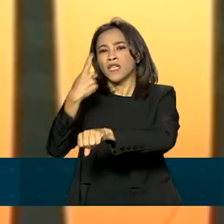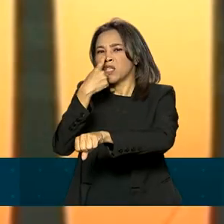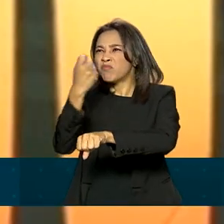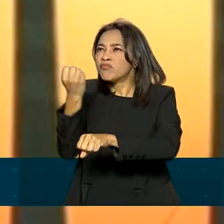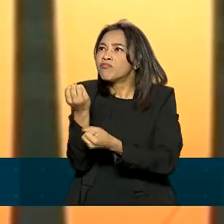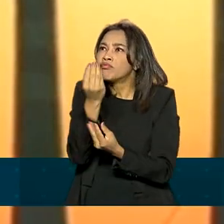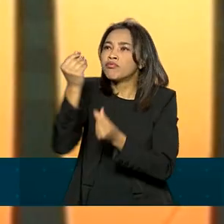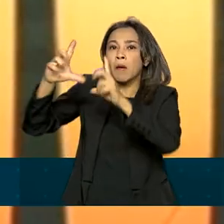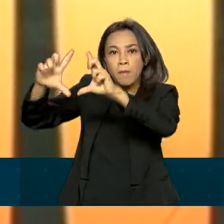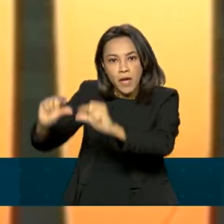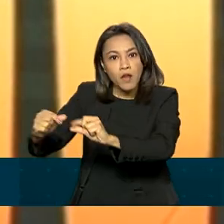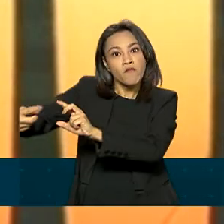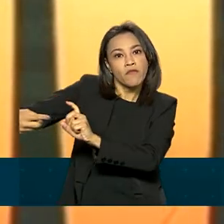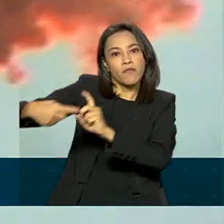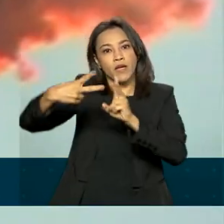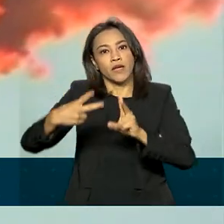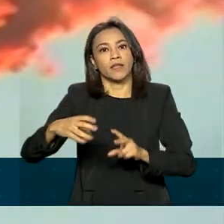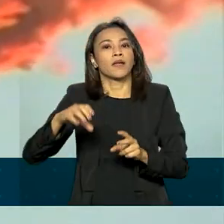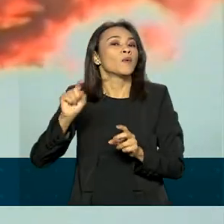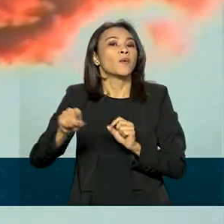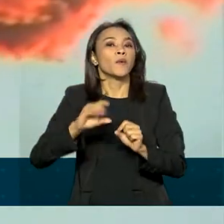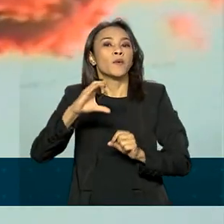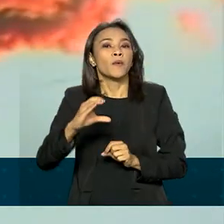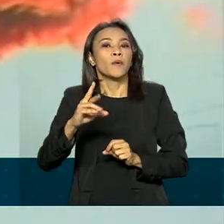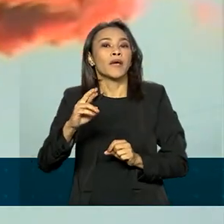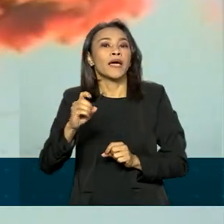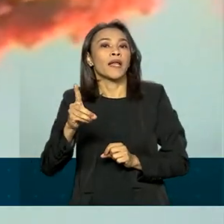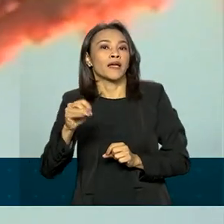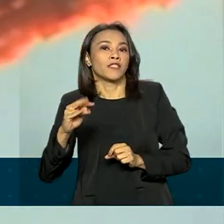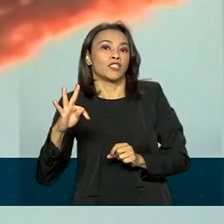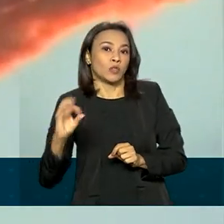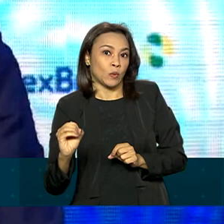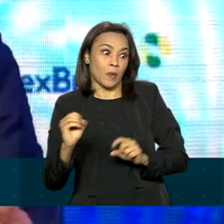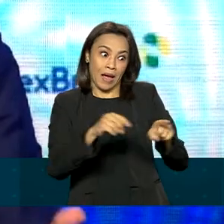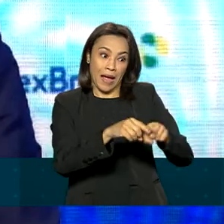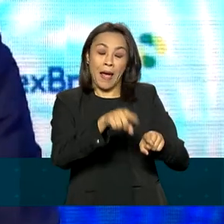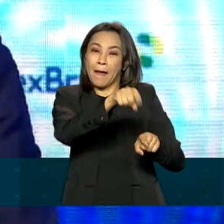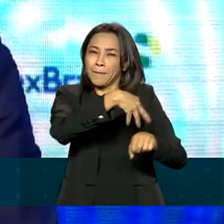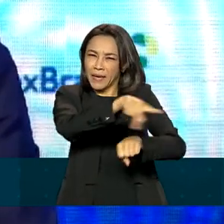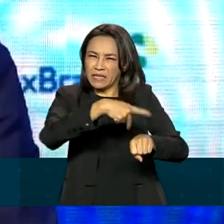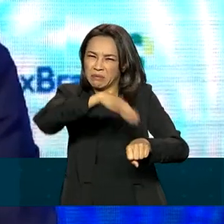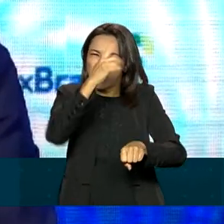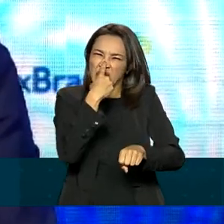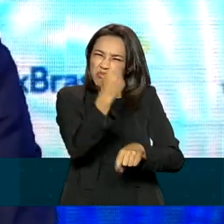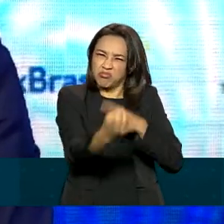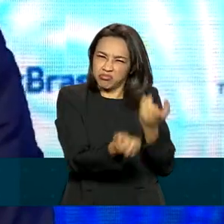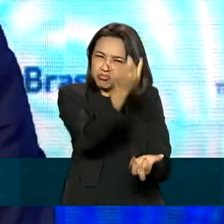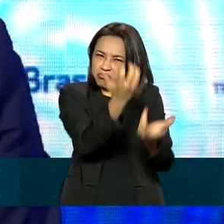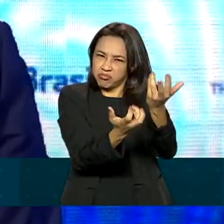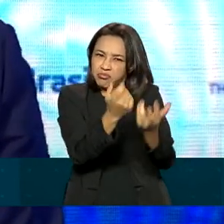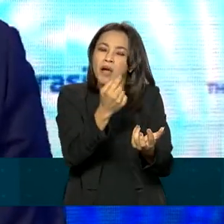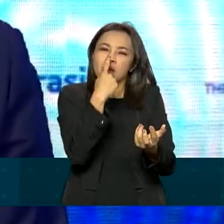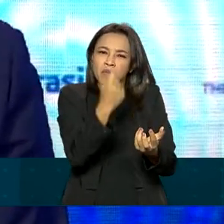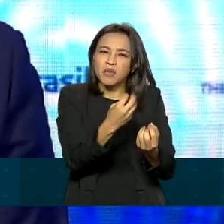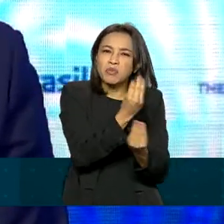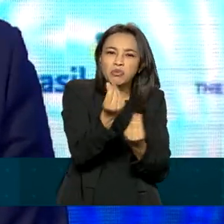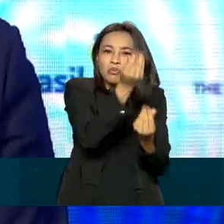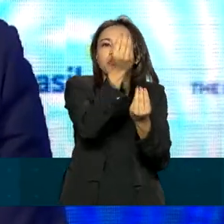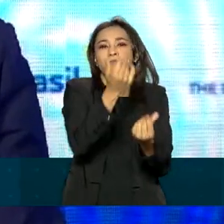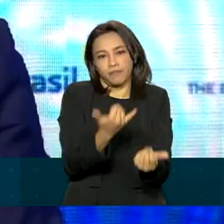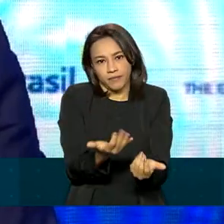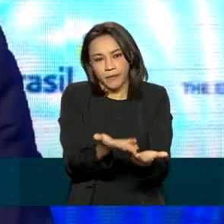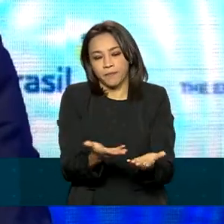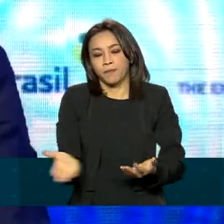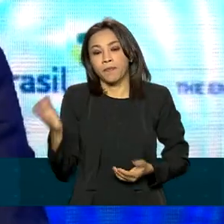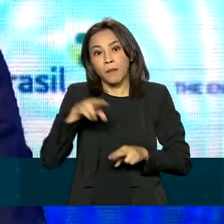vendam créditos de carbono para países mais poluentes. O Brasil é país exportador, por isso todo o interesse do governo brasileiro